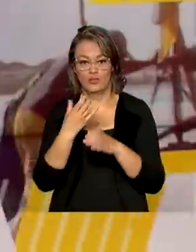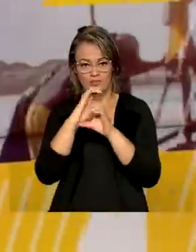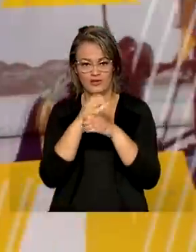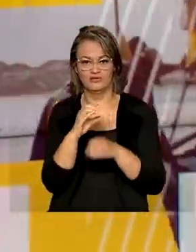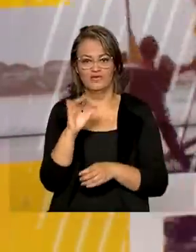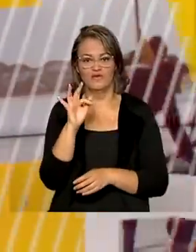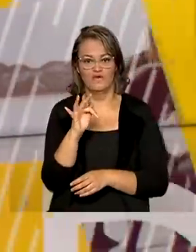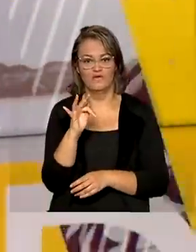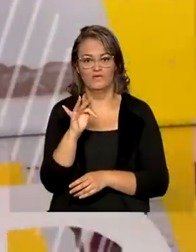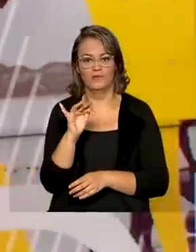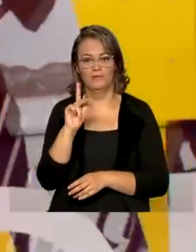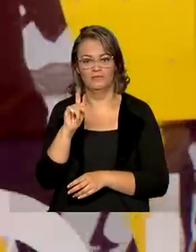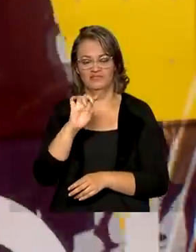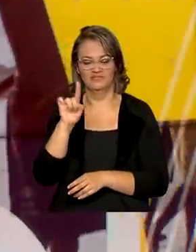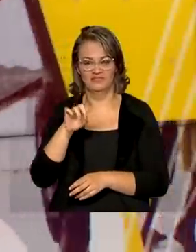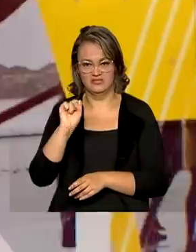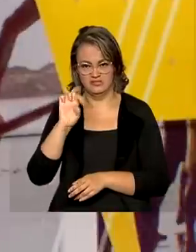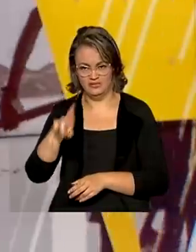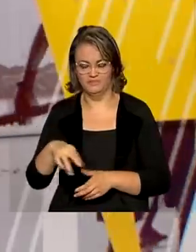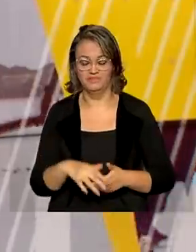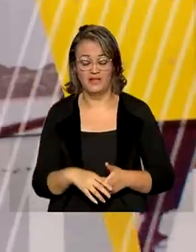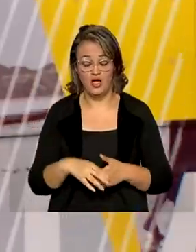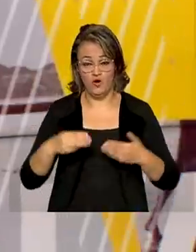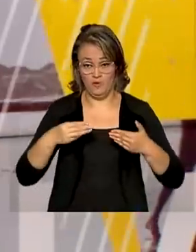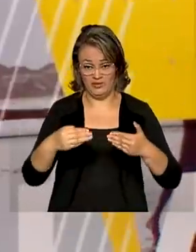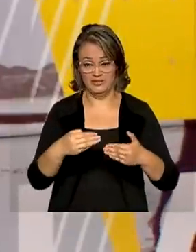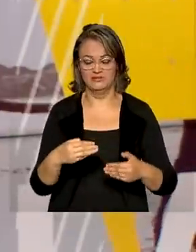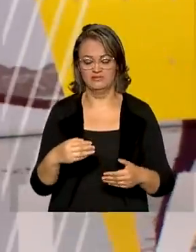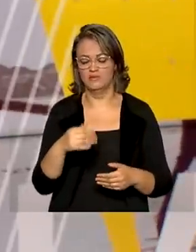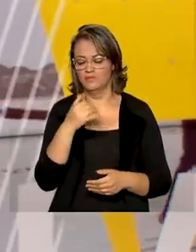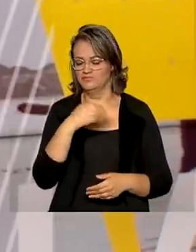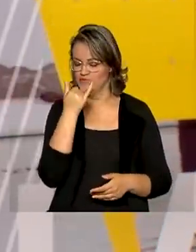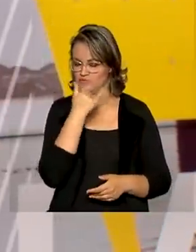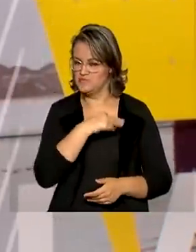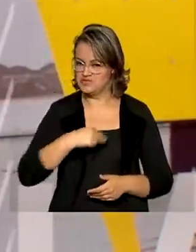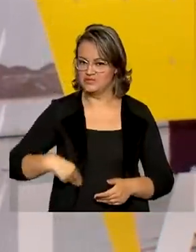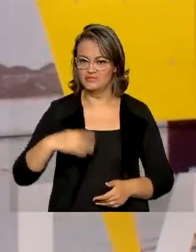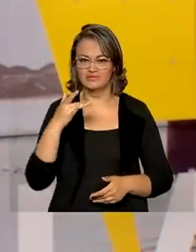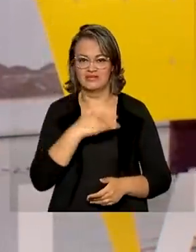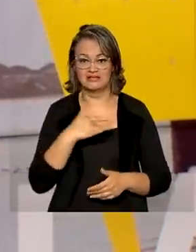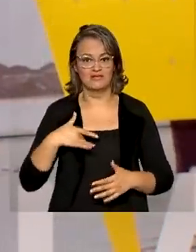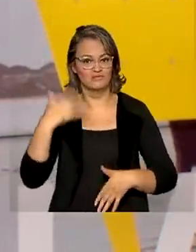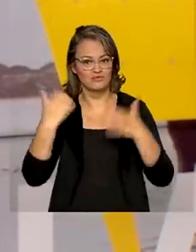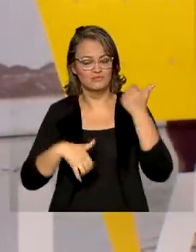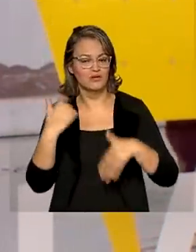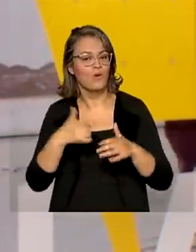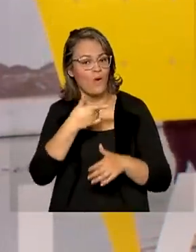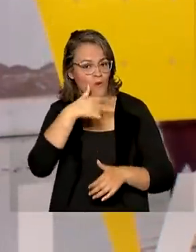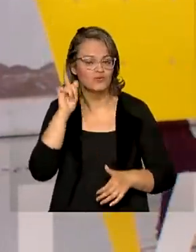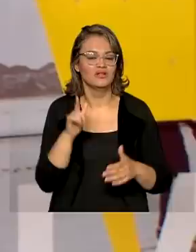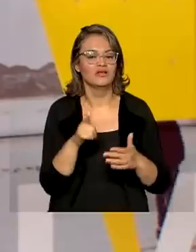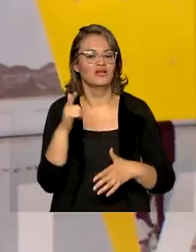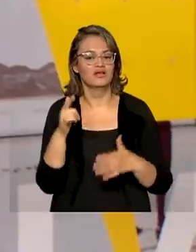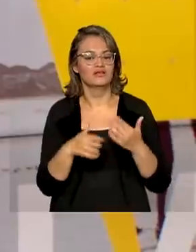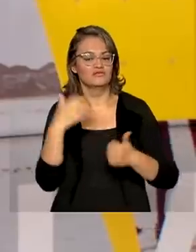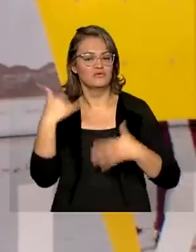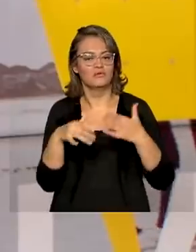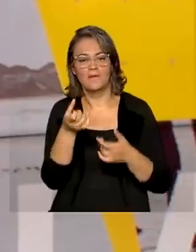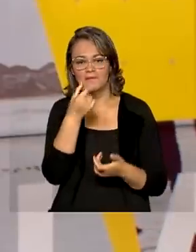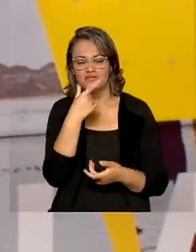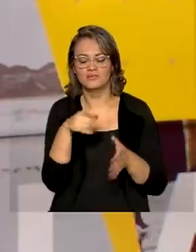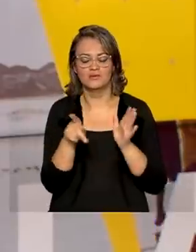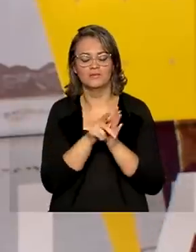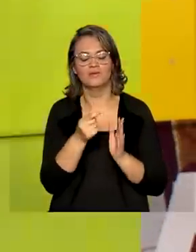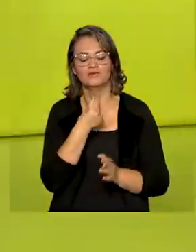feito ontem pelo ministro da Saúde. Marcelo Queiroga também falou sobre os esforços para a aquisição de medicamentos usados para a